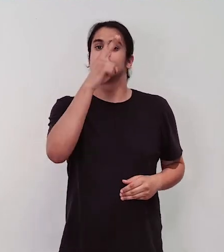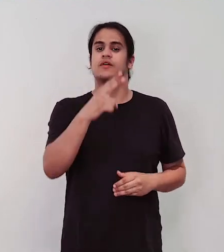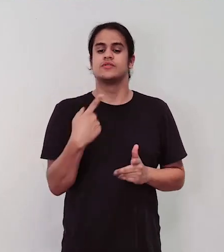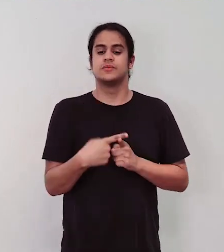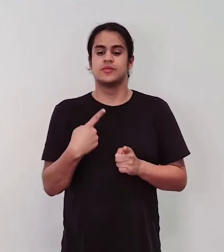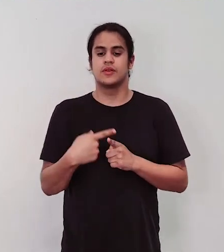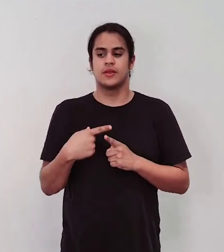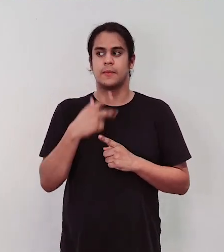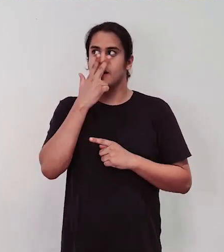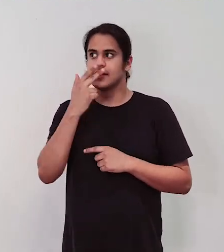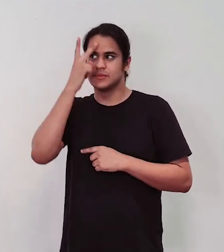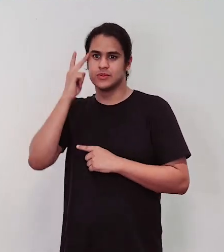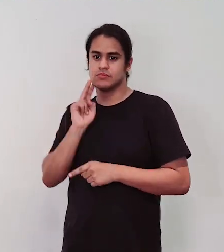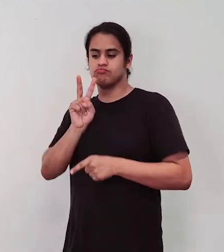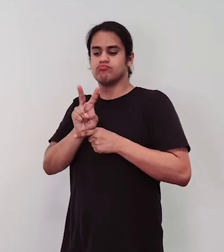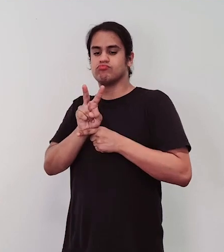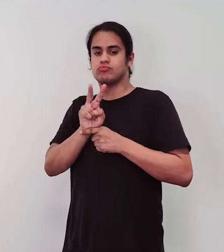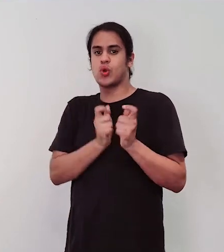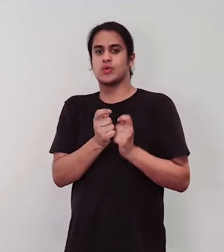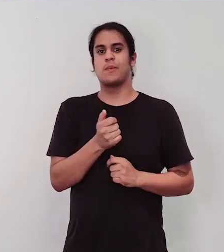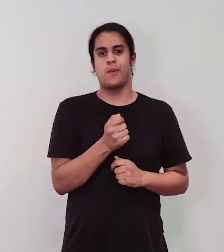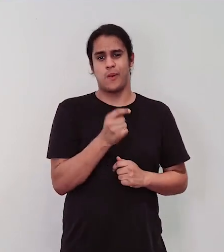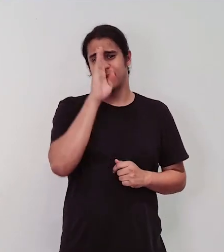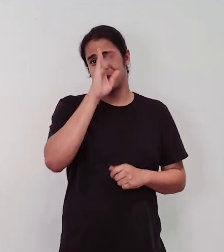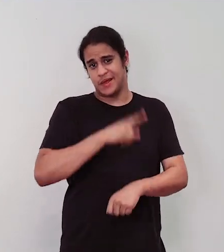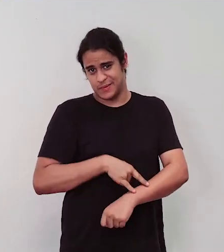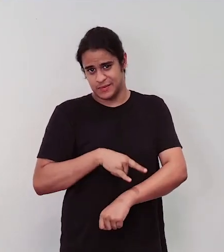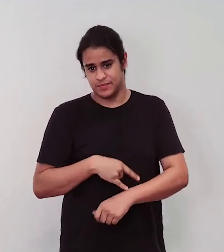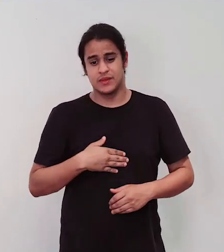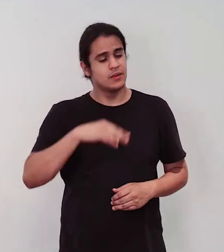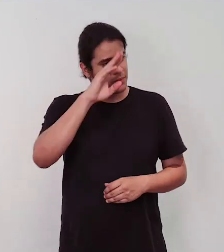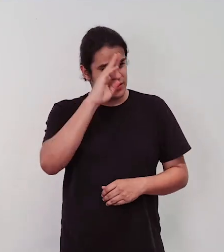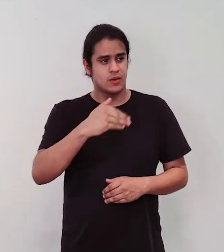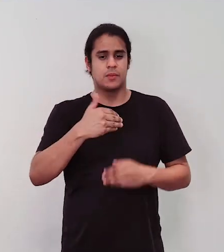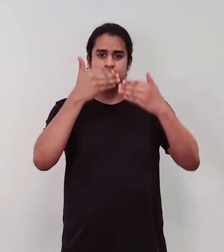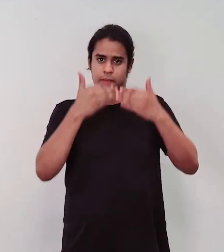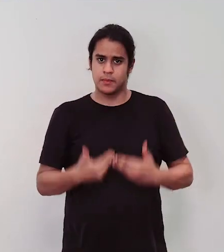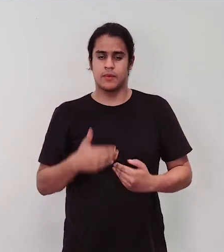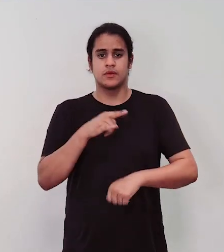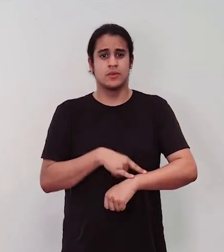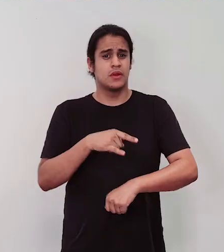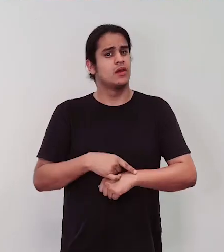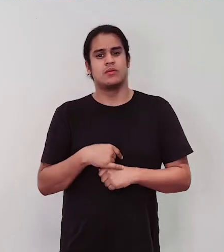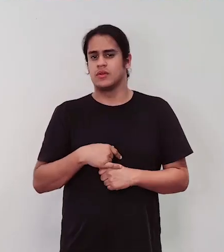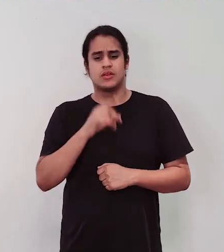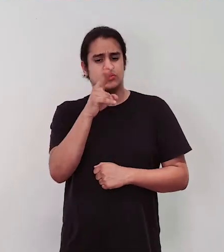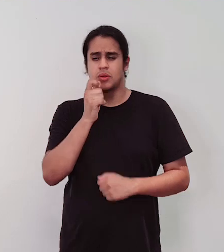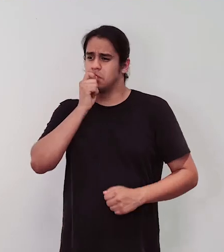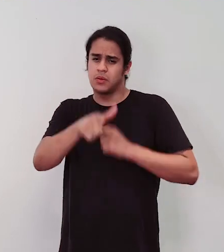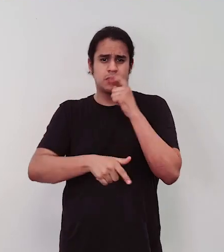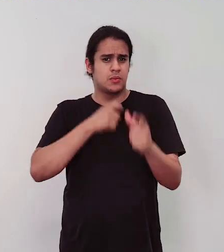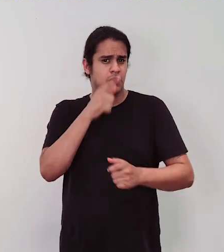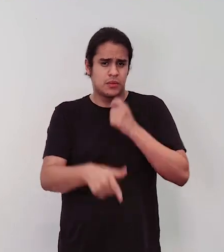vigilante, sob menos controle, que o banheiro, principalmente as portas dos banheiros, que são um mural de ofensas entre as meninas, que é um lugar